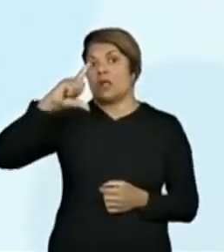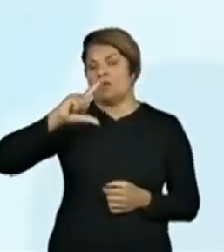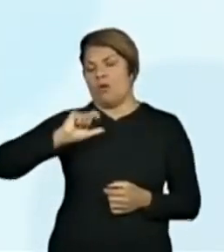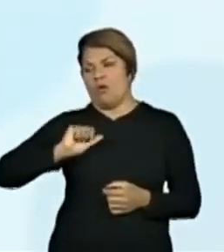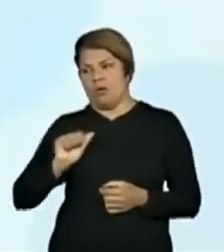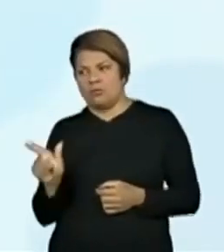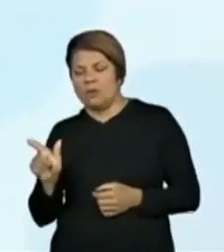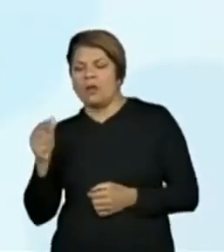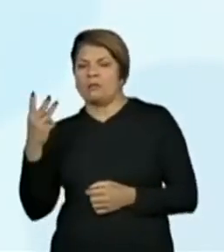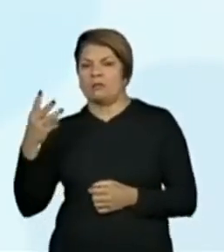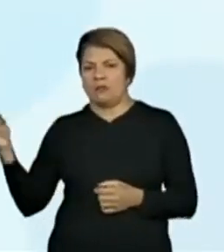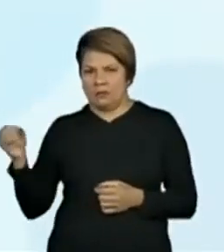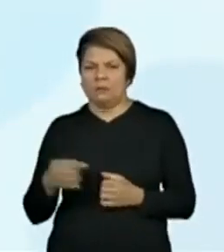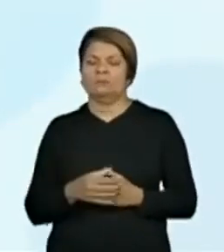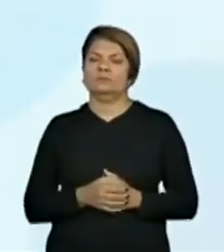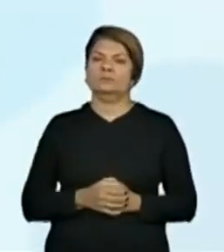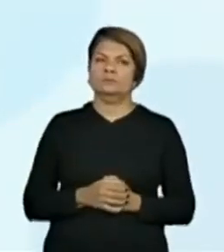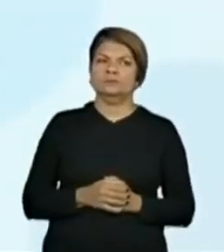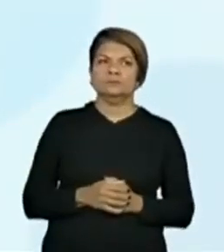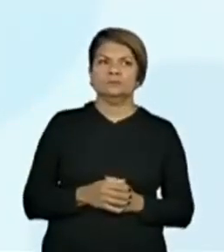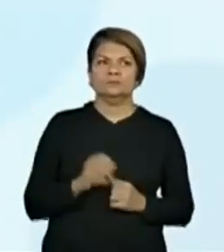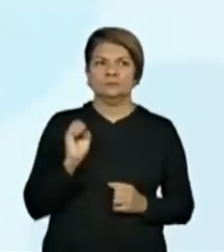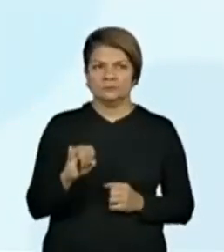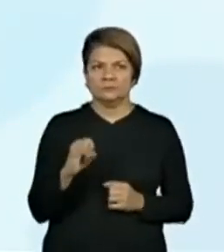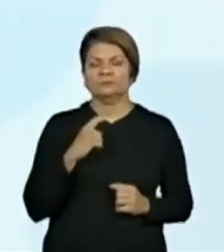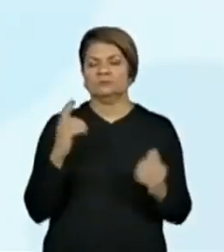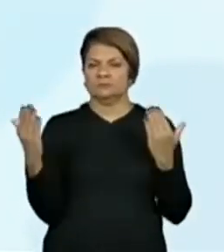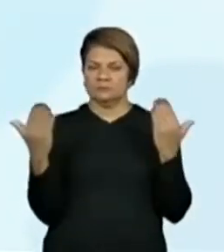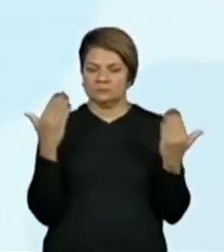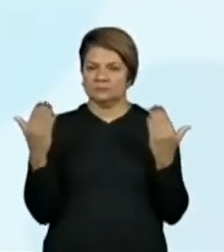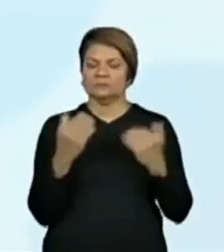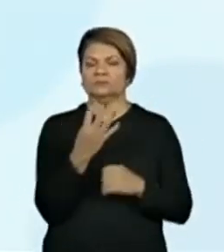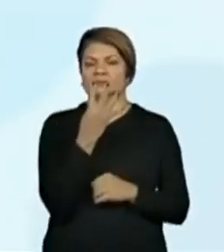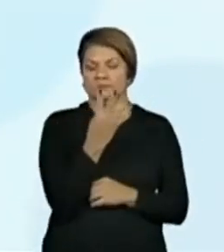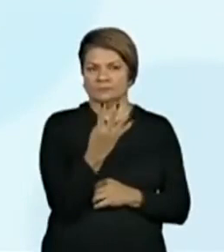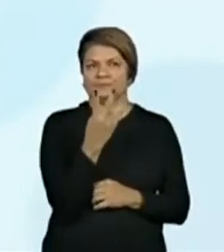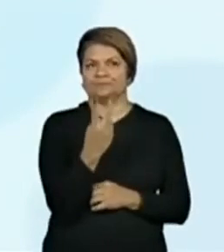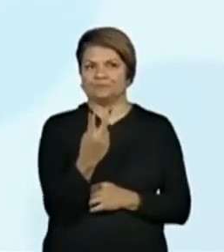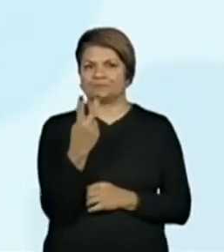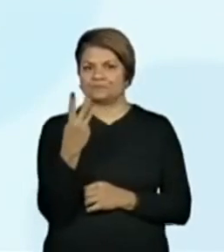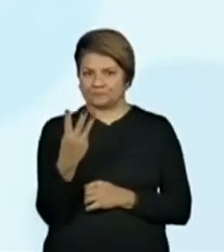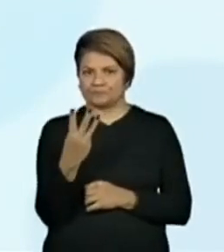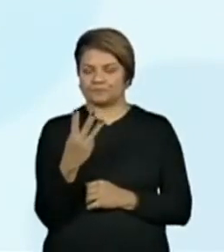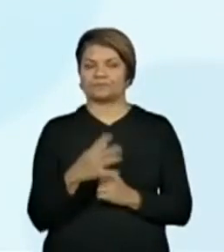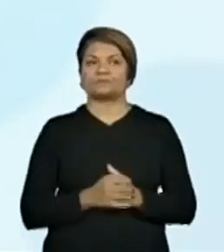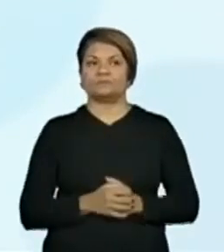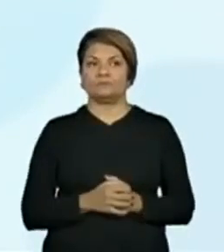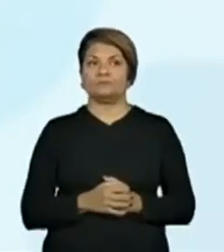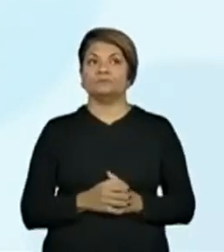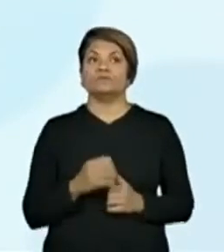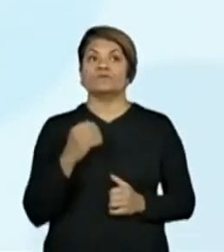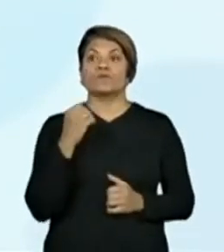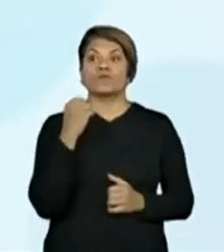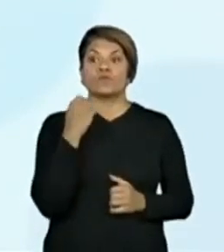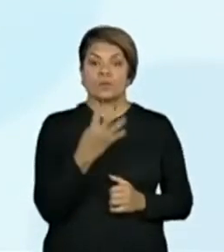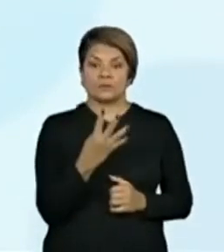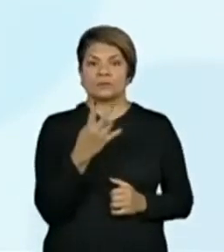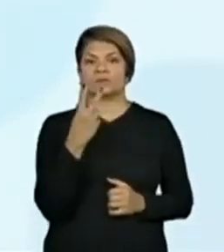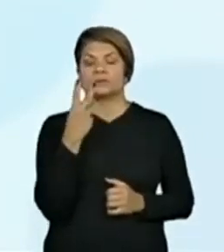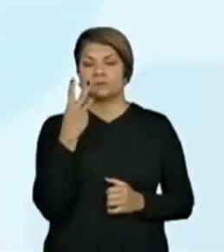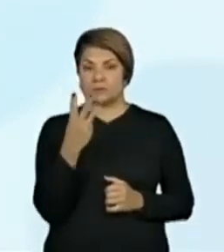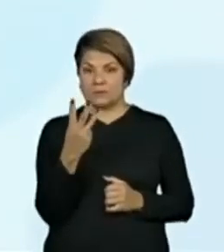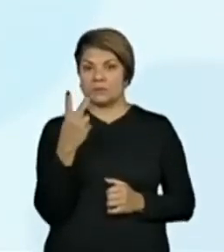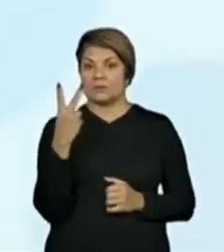comparar aqui o 423, também começa com 400, e o 432